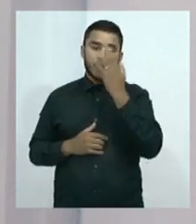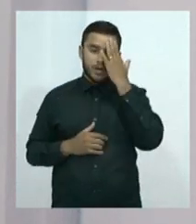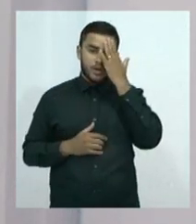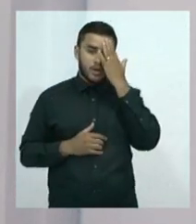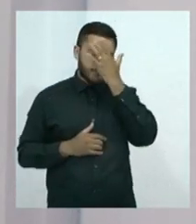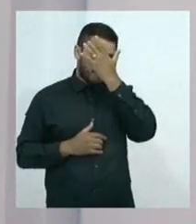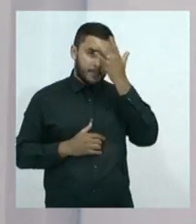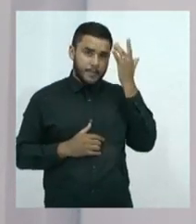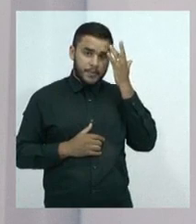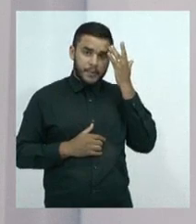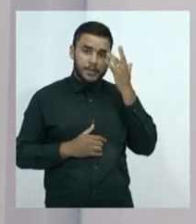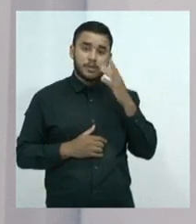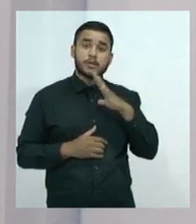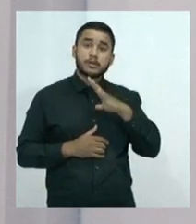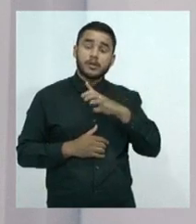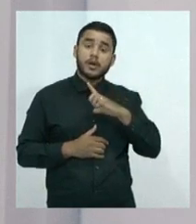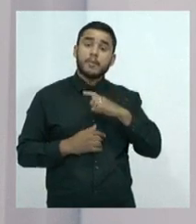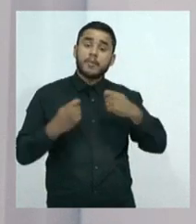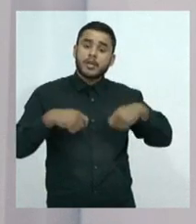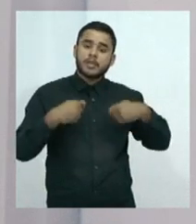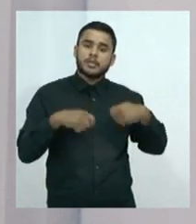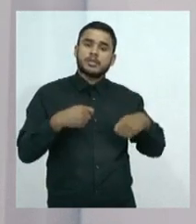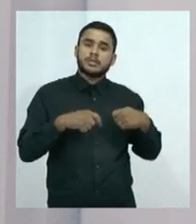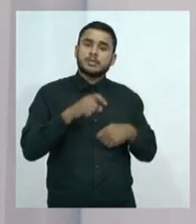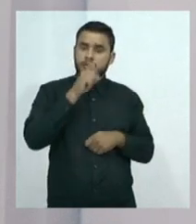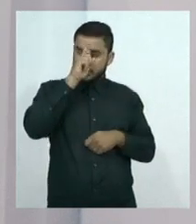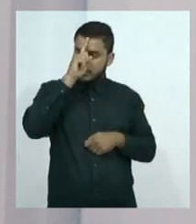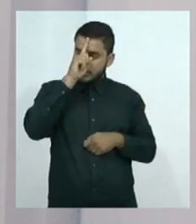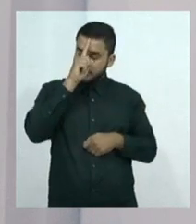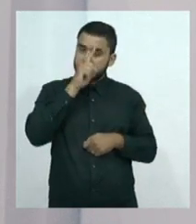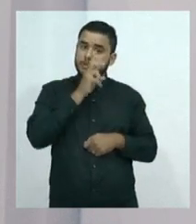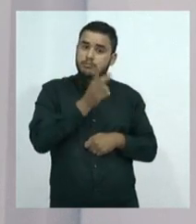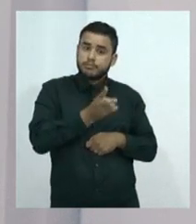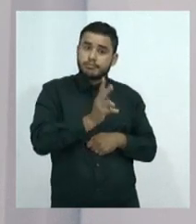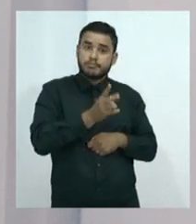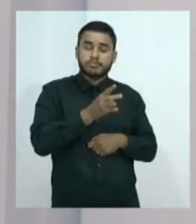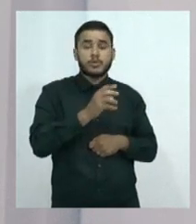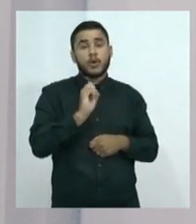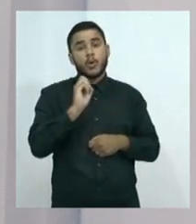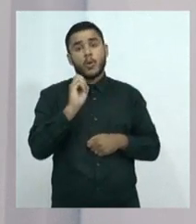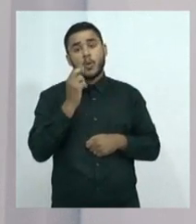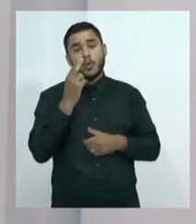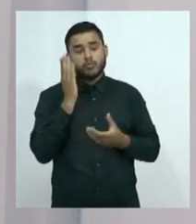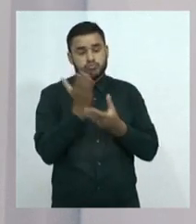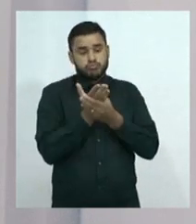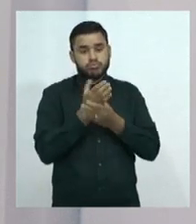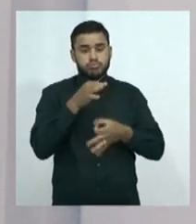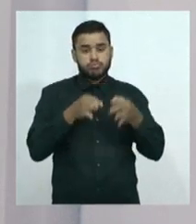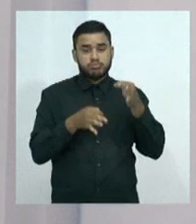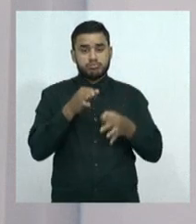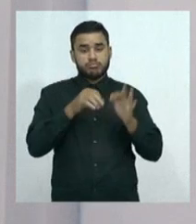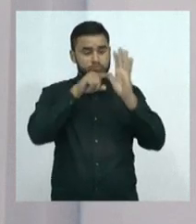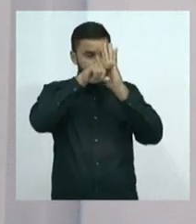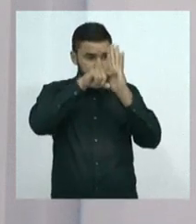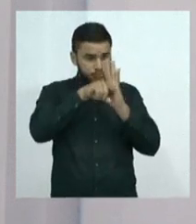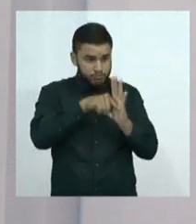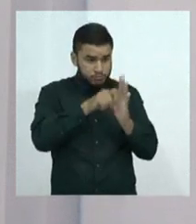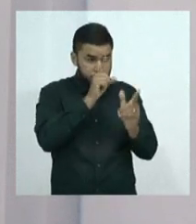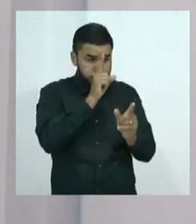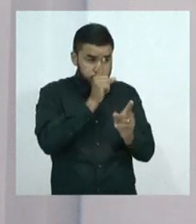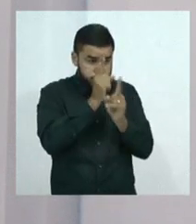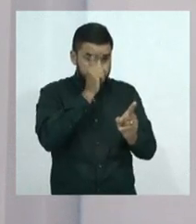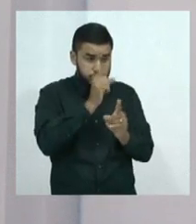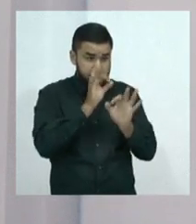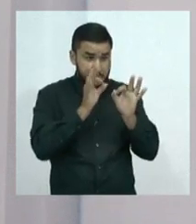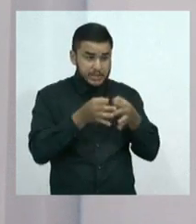involuntária, que não necessita de uma decisão judicial para internar a pessoa, mas bastando um laudo de algum técnico